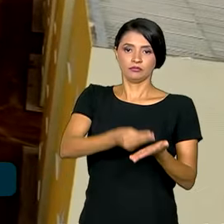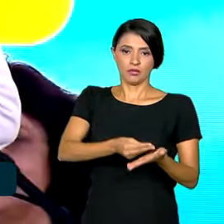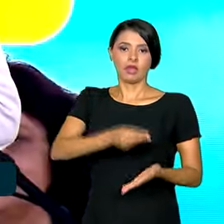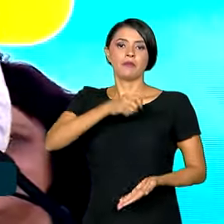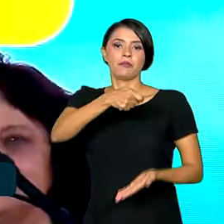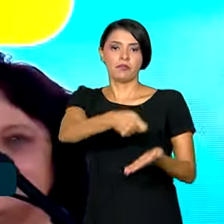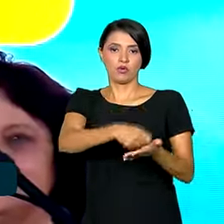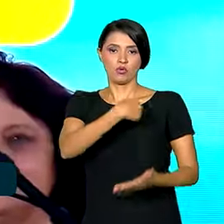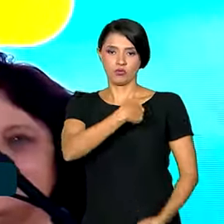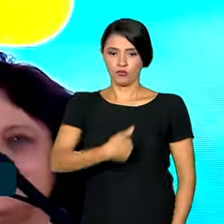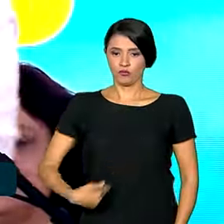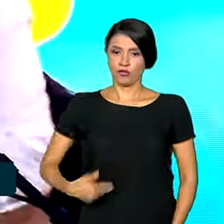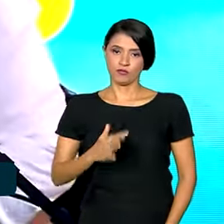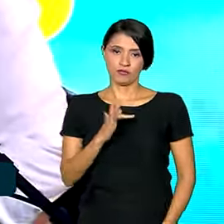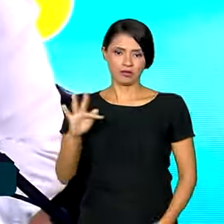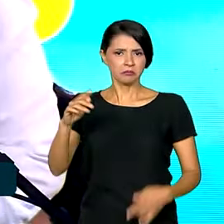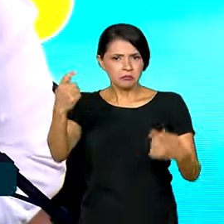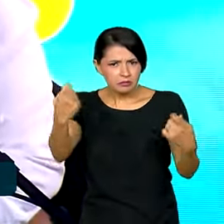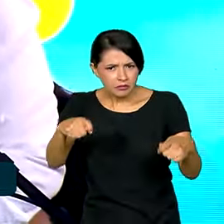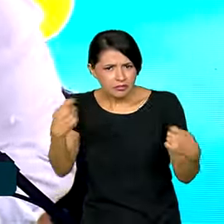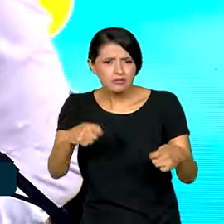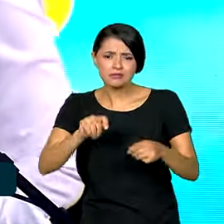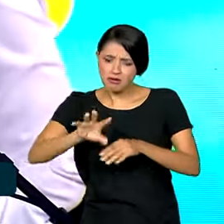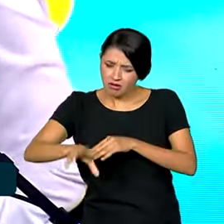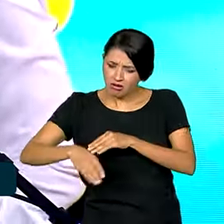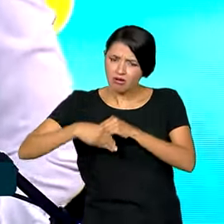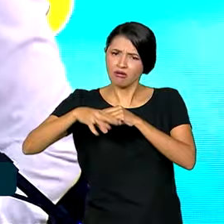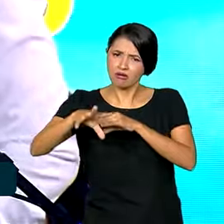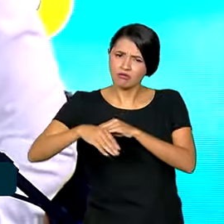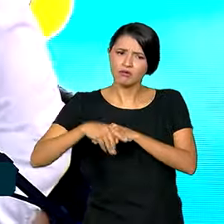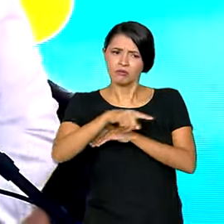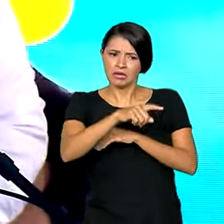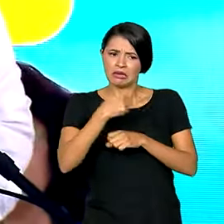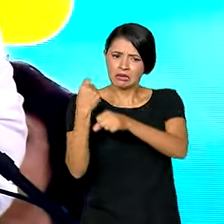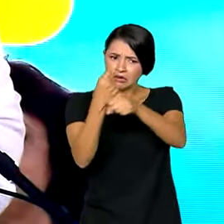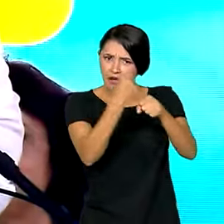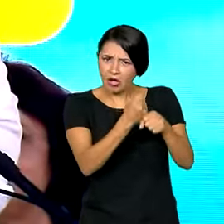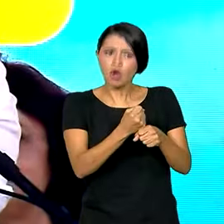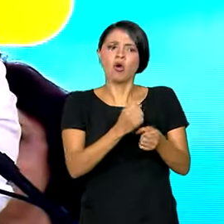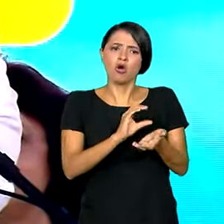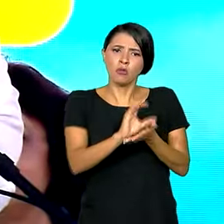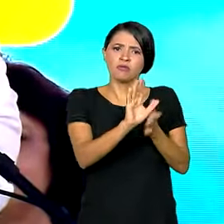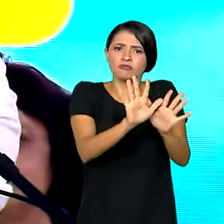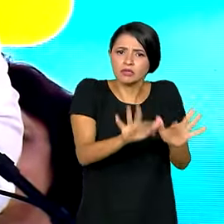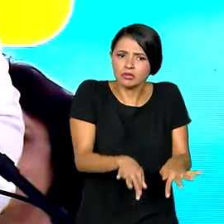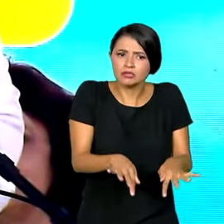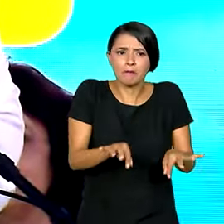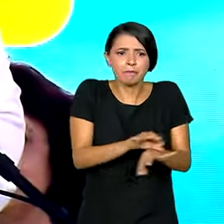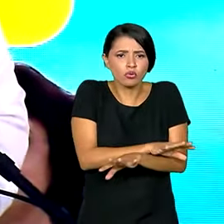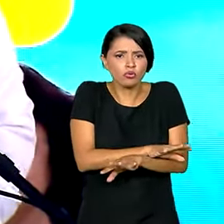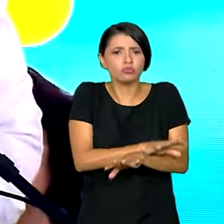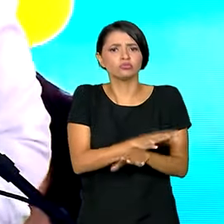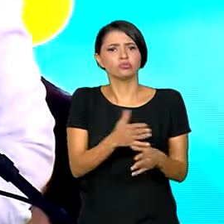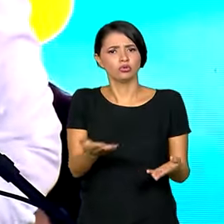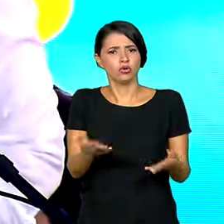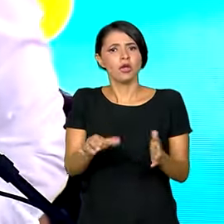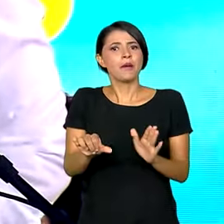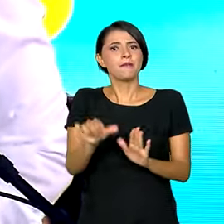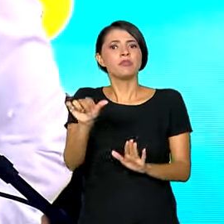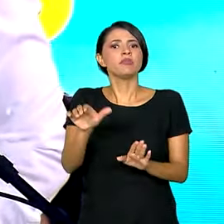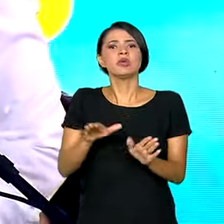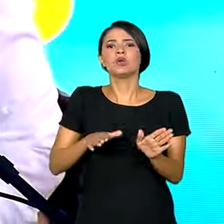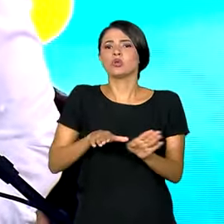federal. Precisava ter uma suplementação pra que as obras pudessem ser finalizadas. E a primeira